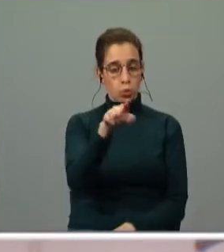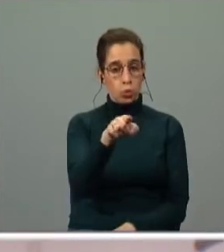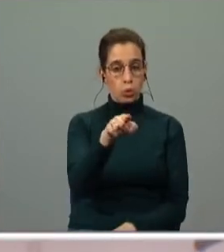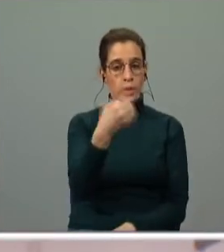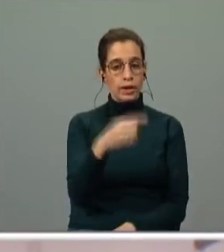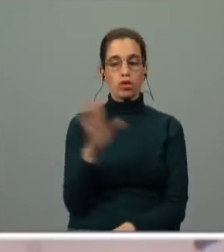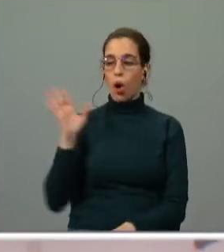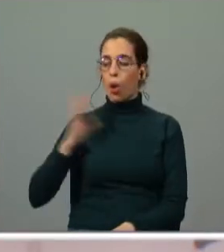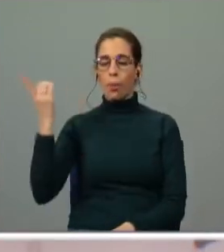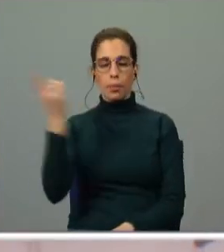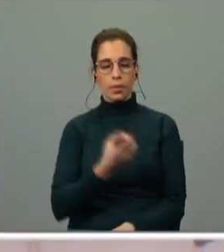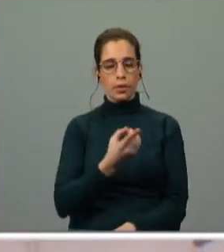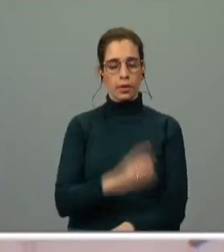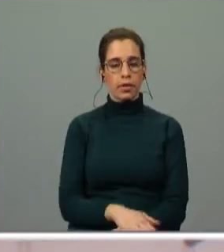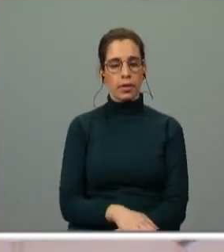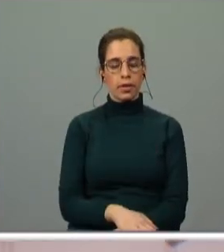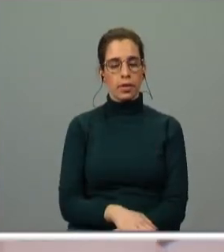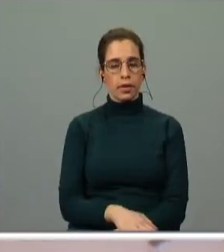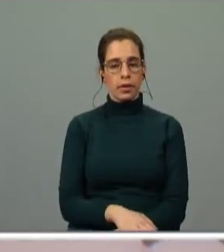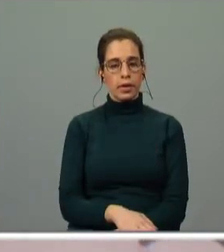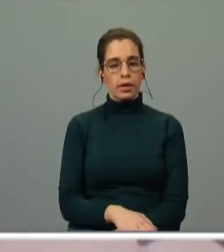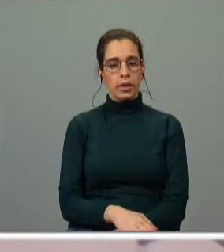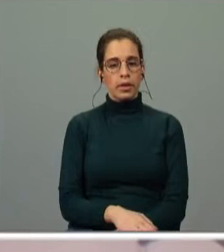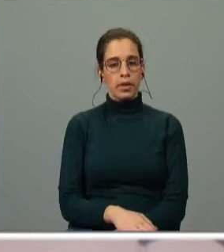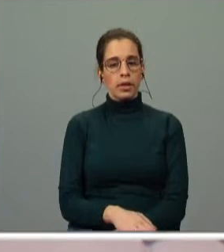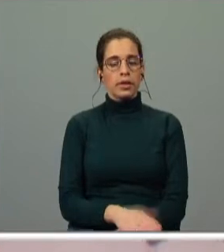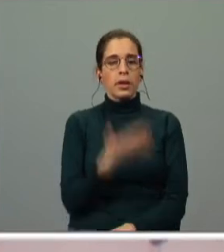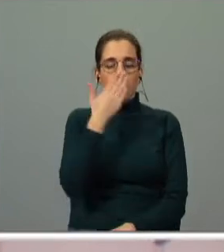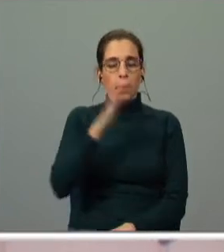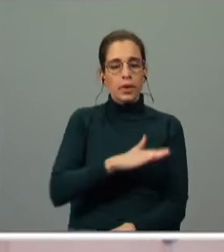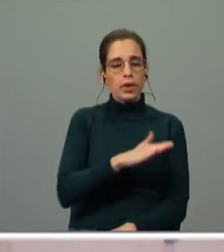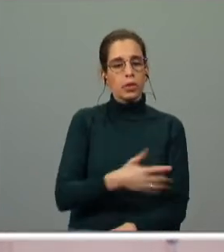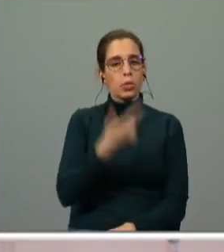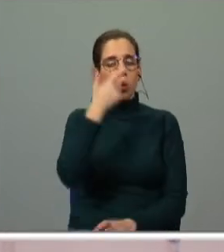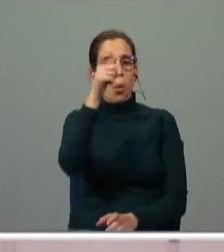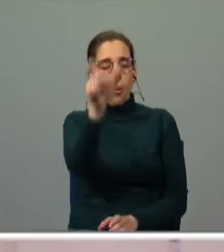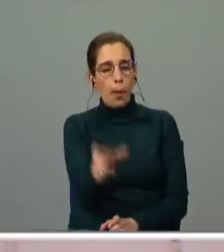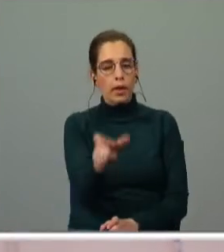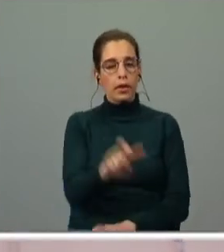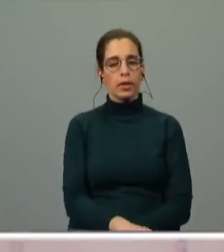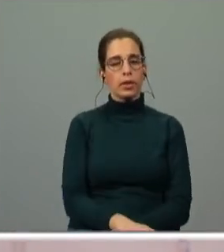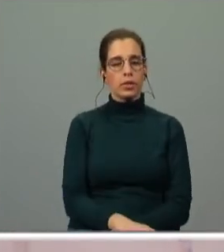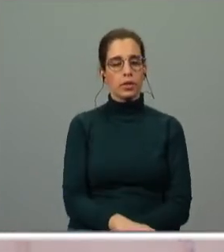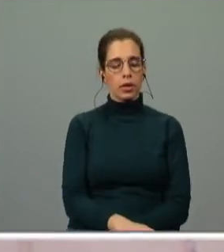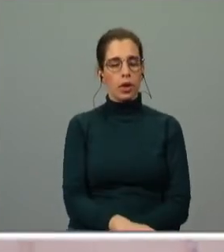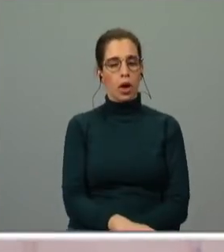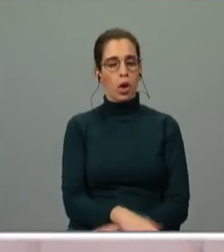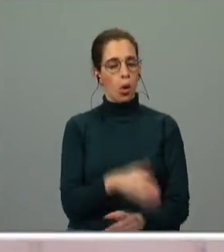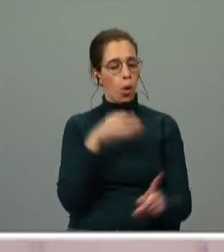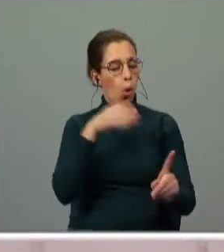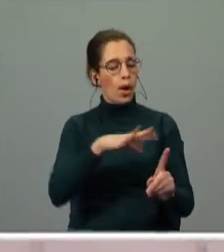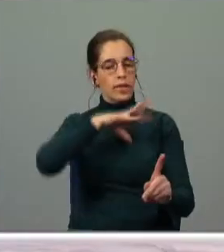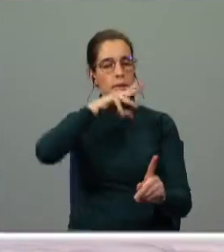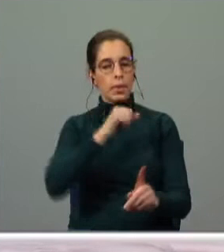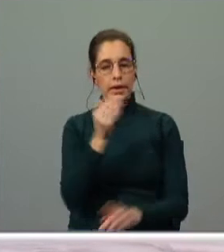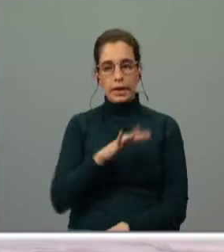obrigação de ter piedade de ter uma atitude humana perante esta mãe de crianças que vão